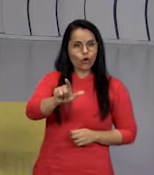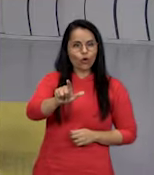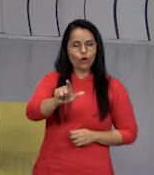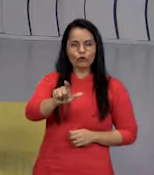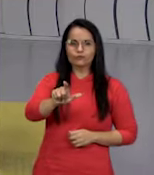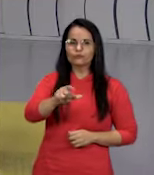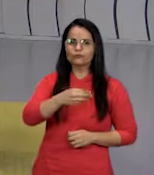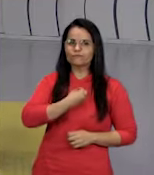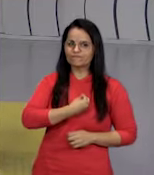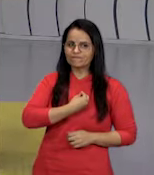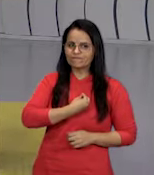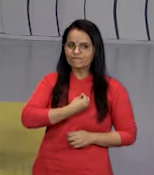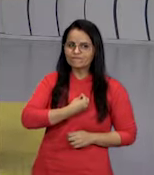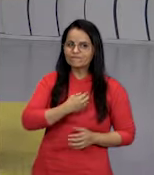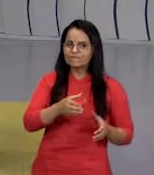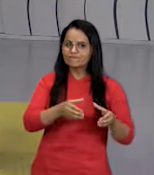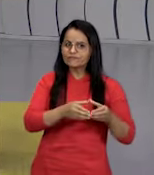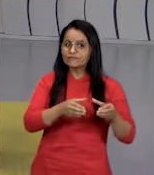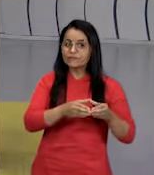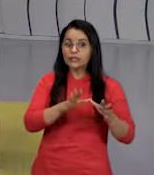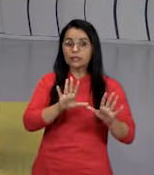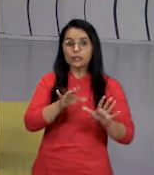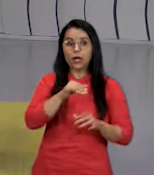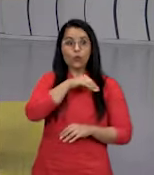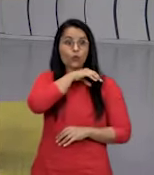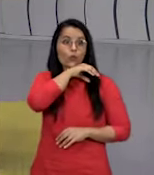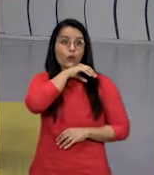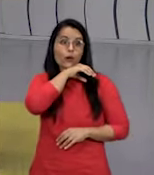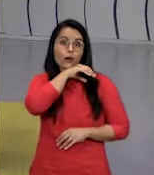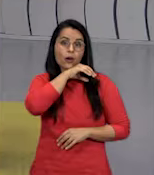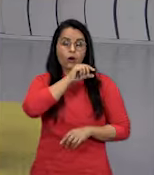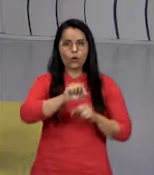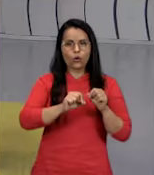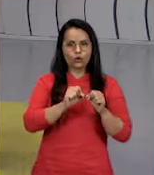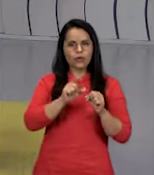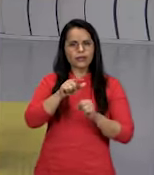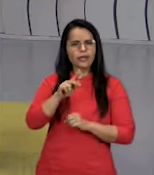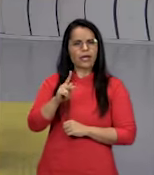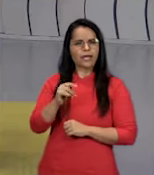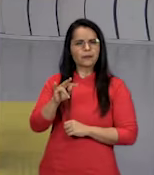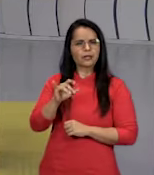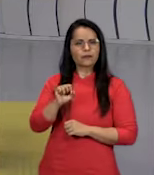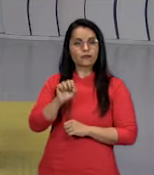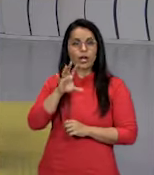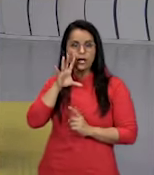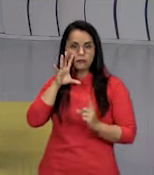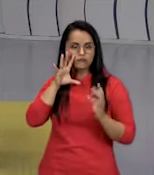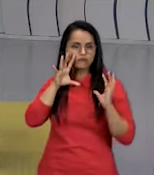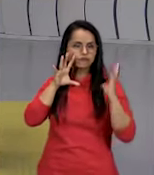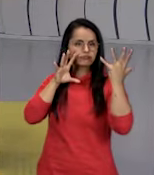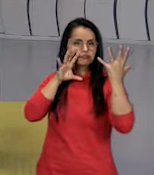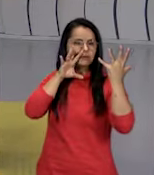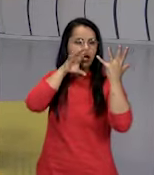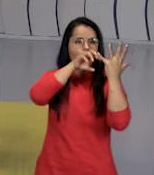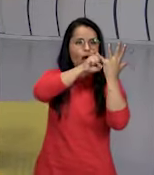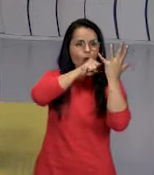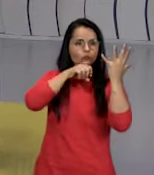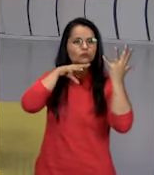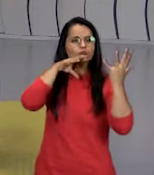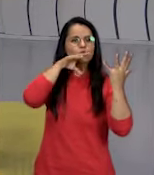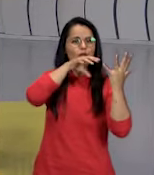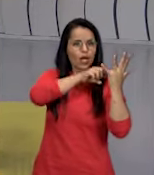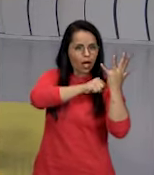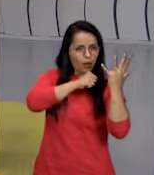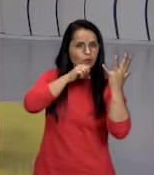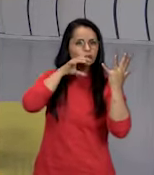vivo. Então, o animal que é herbívoro, ele vai se alimentar de plantas. O animal